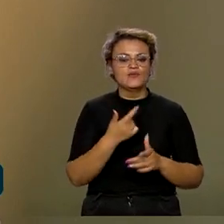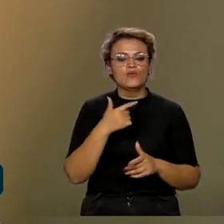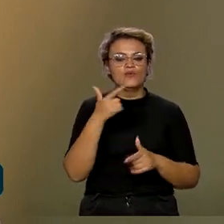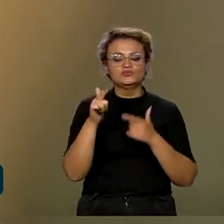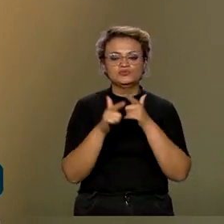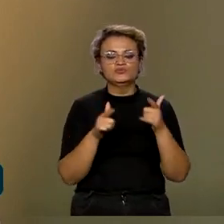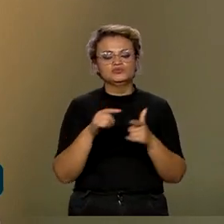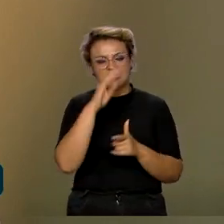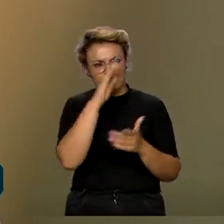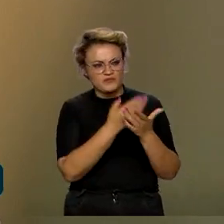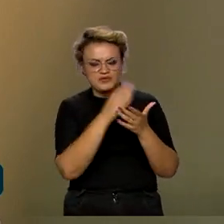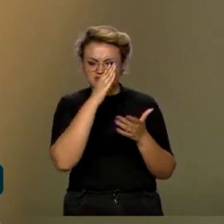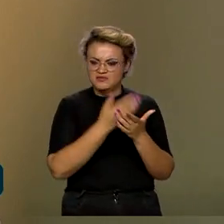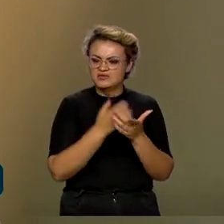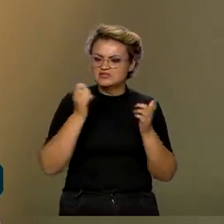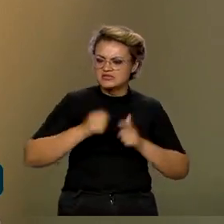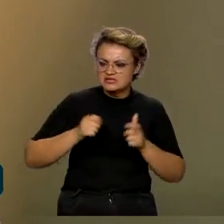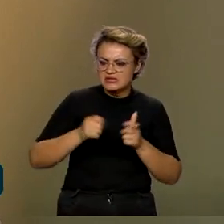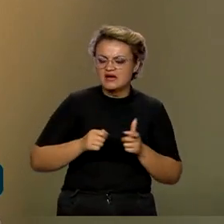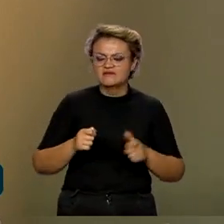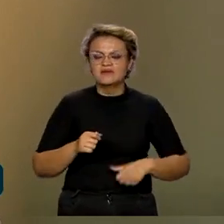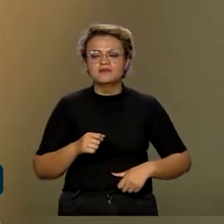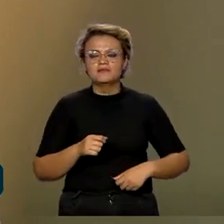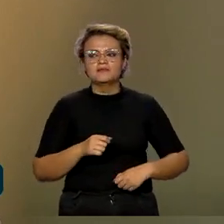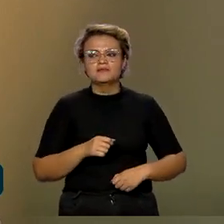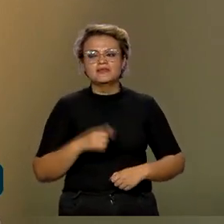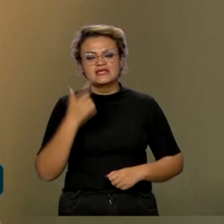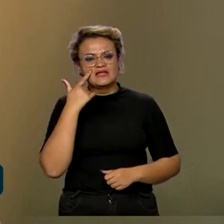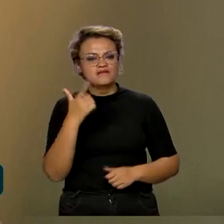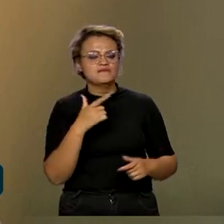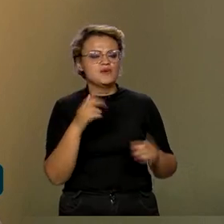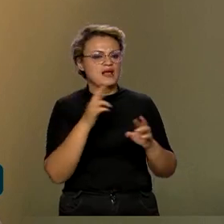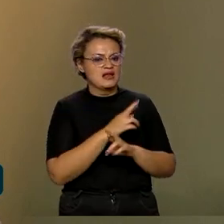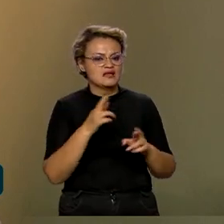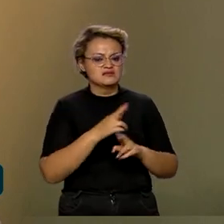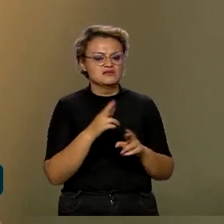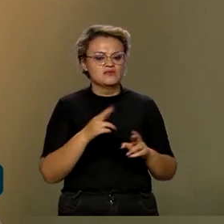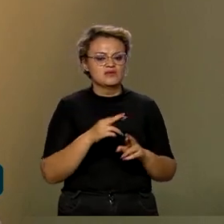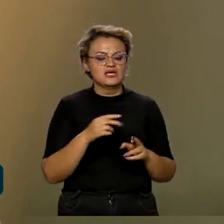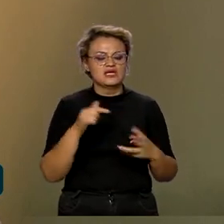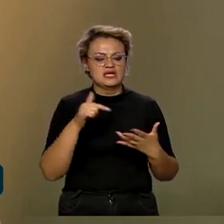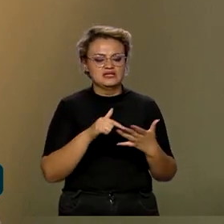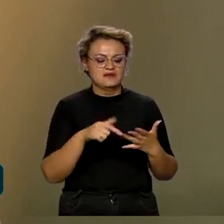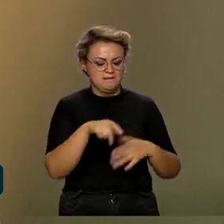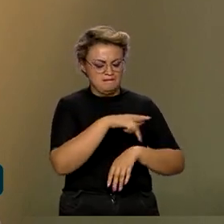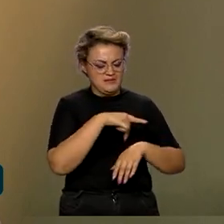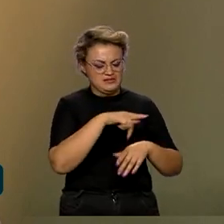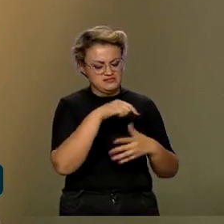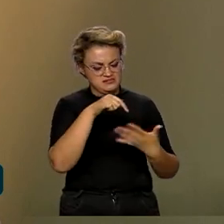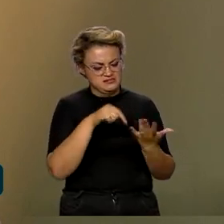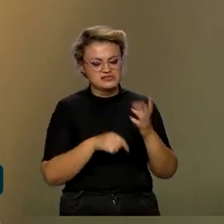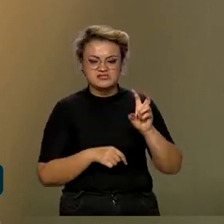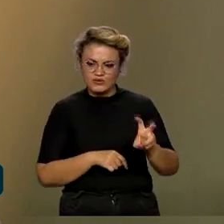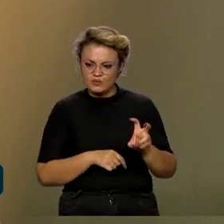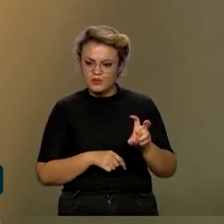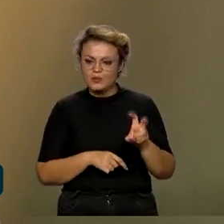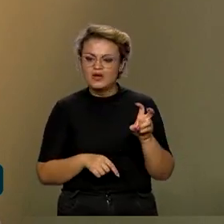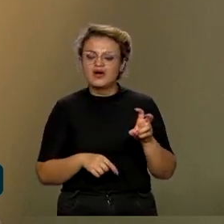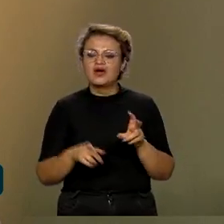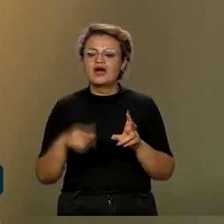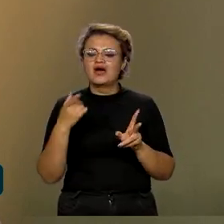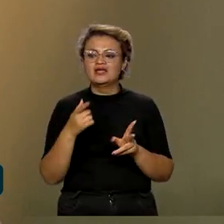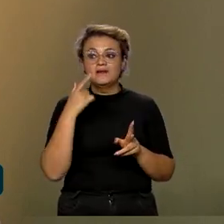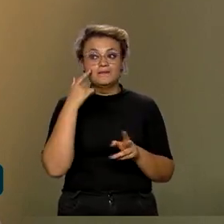de confiança, que eles foram desenvolvendo a relação entre esses cinco países, eles começaram, então,